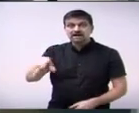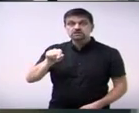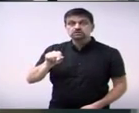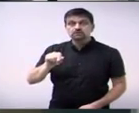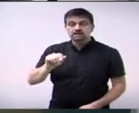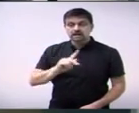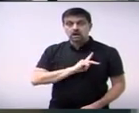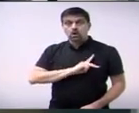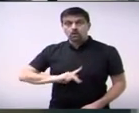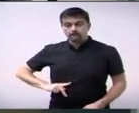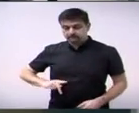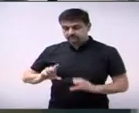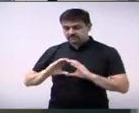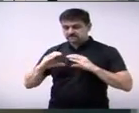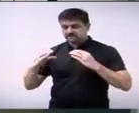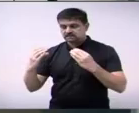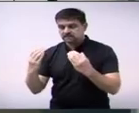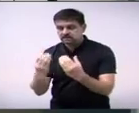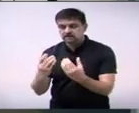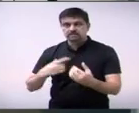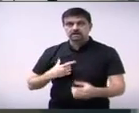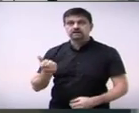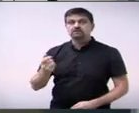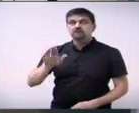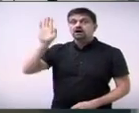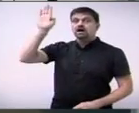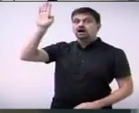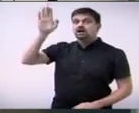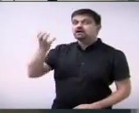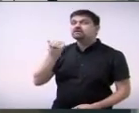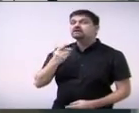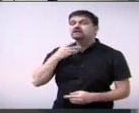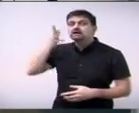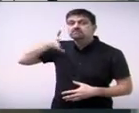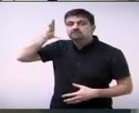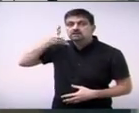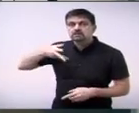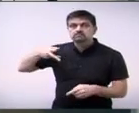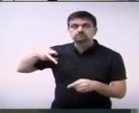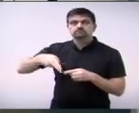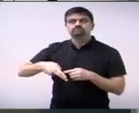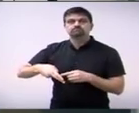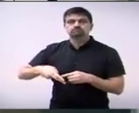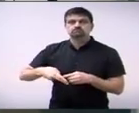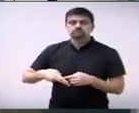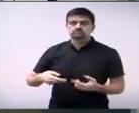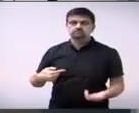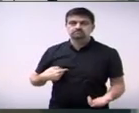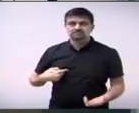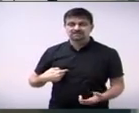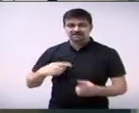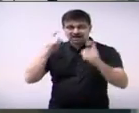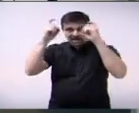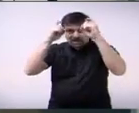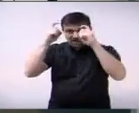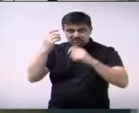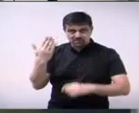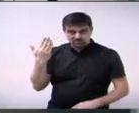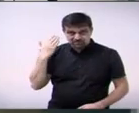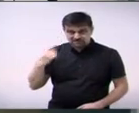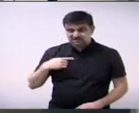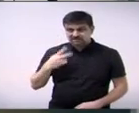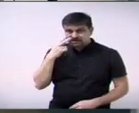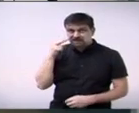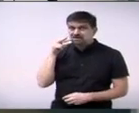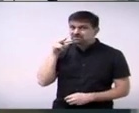é tudo que a nossa cidade não precisa e aquilo que aconteceu na última sessão é tudo que nós não